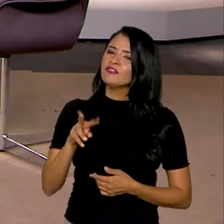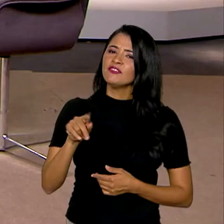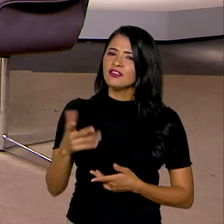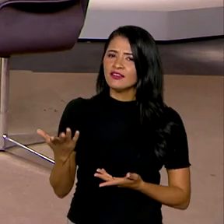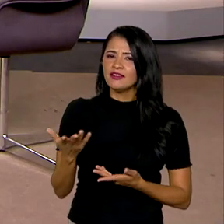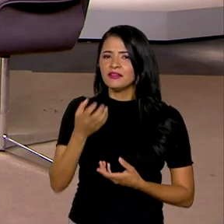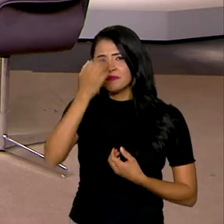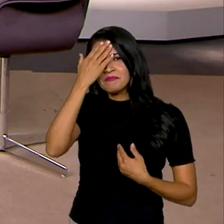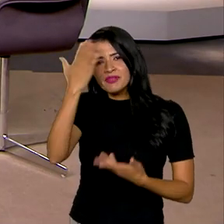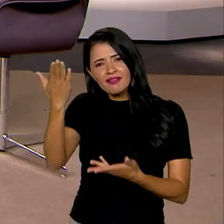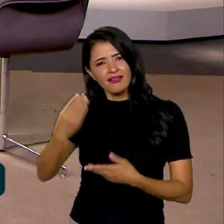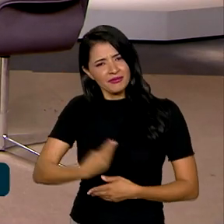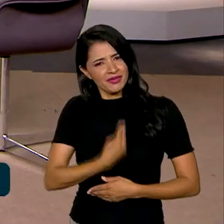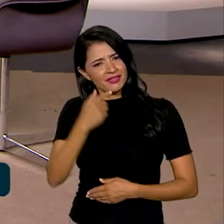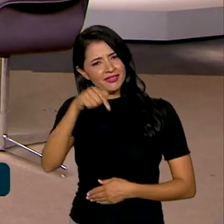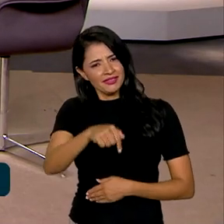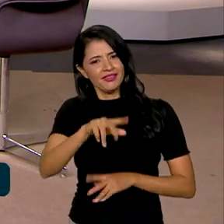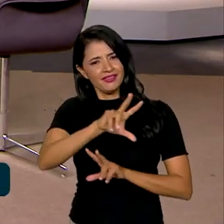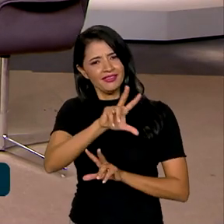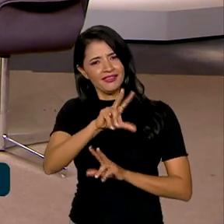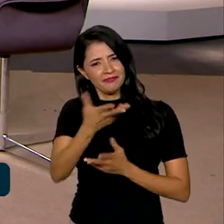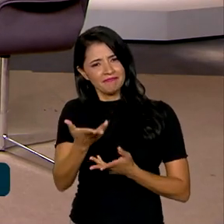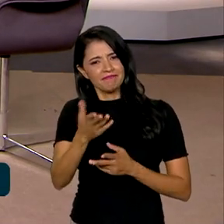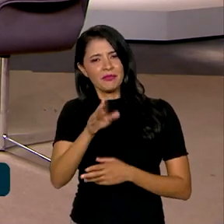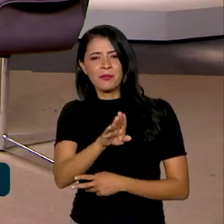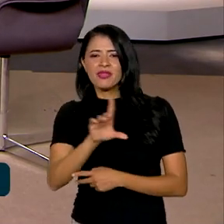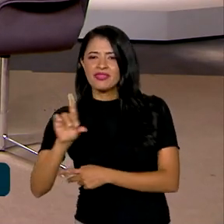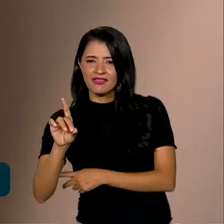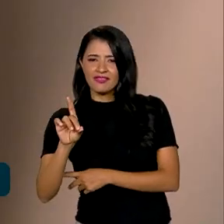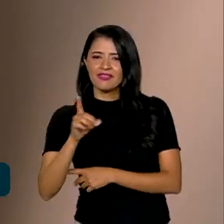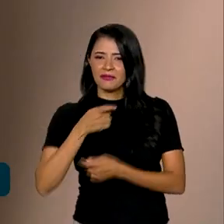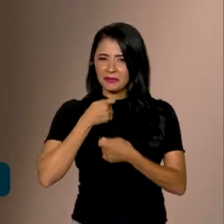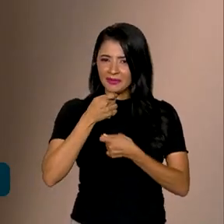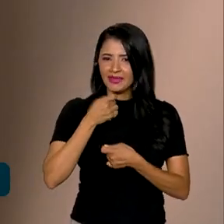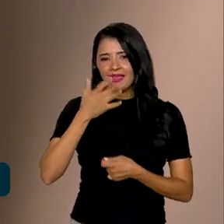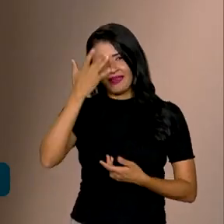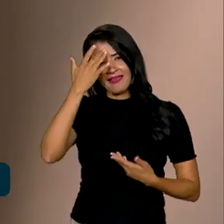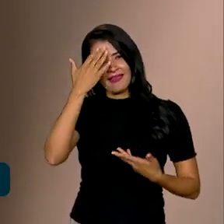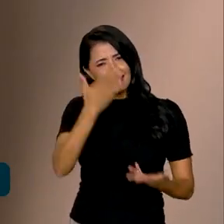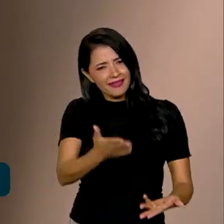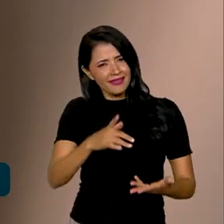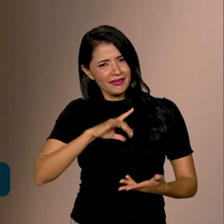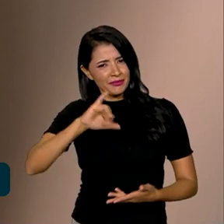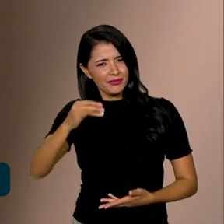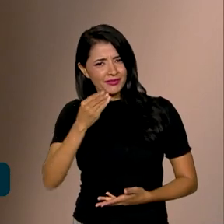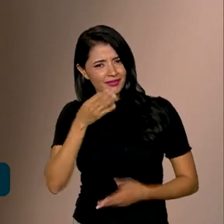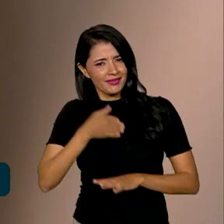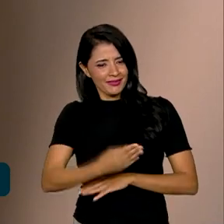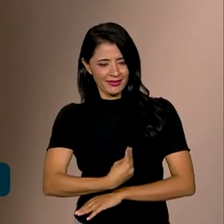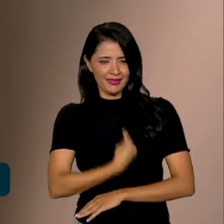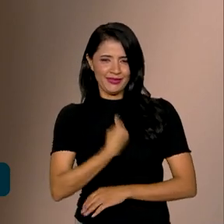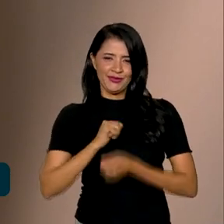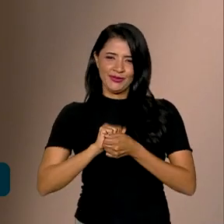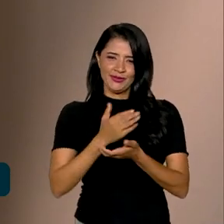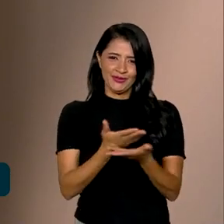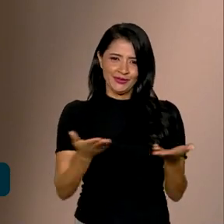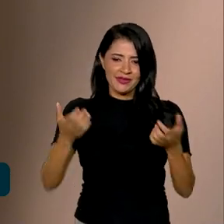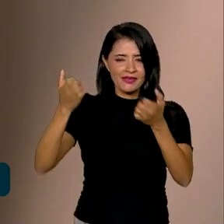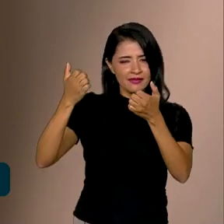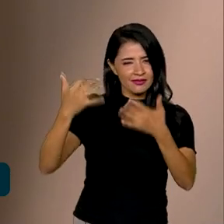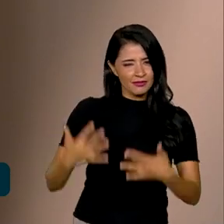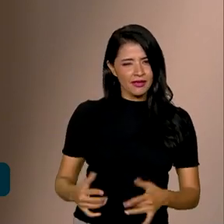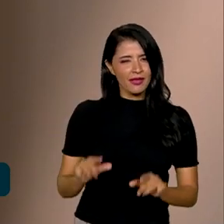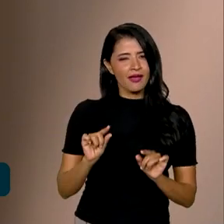Varga, muito obrigado pela sua presença aqui no Brasil em Dia. Imagina, Roberto. Eu que agradeço a oportunidade de estar aqui com vocês para explicar um